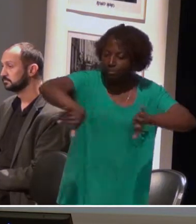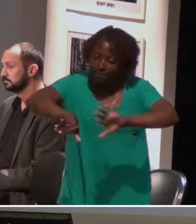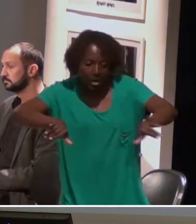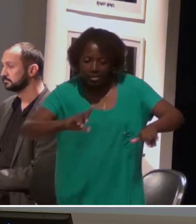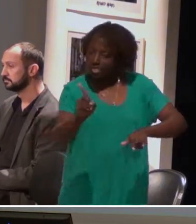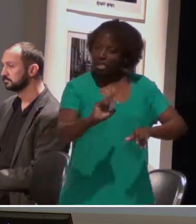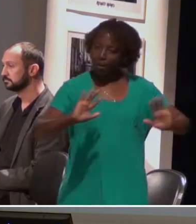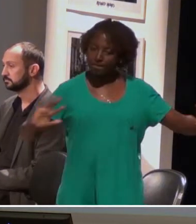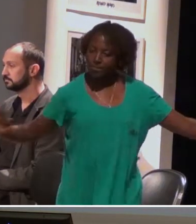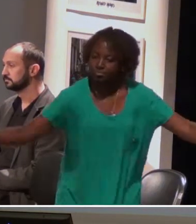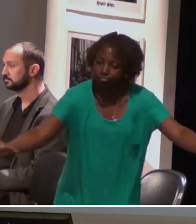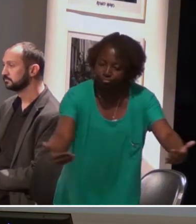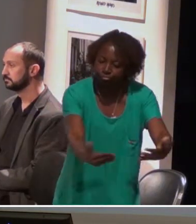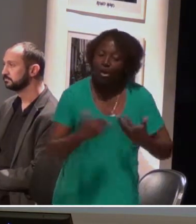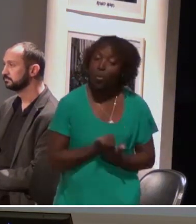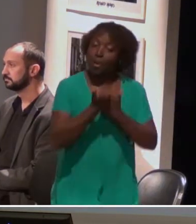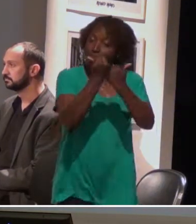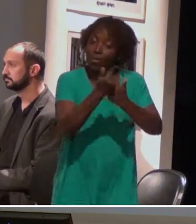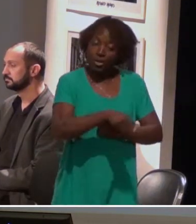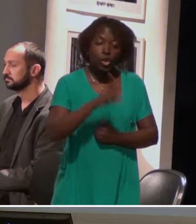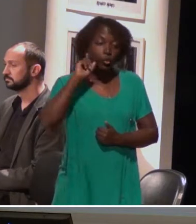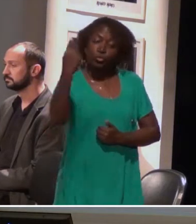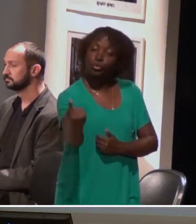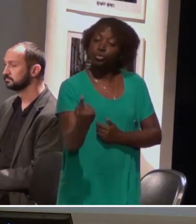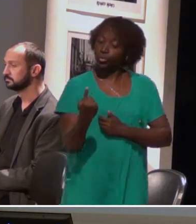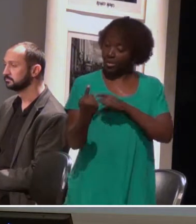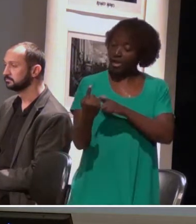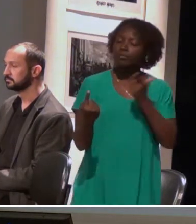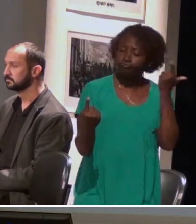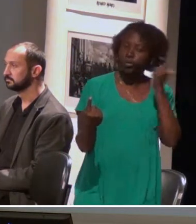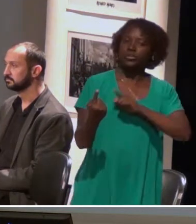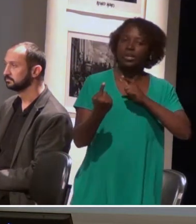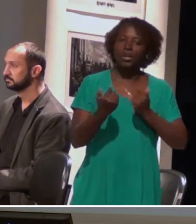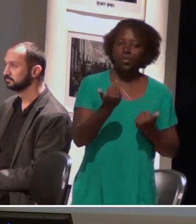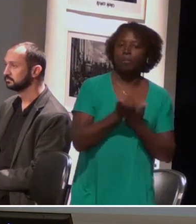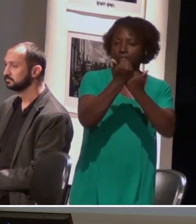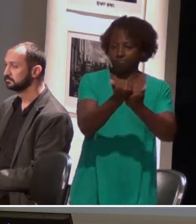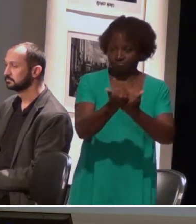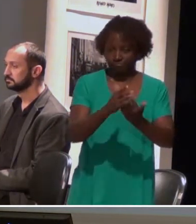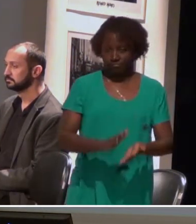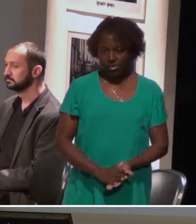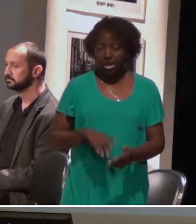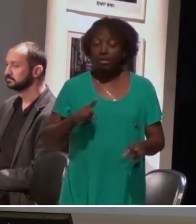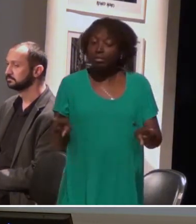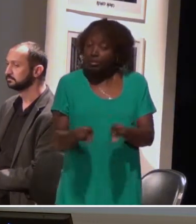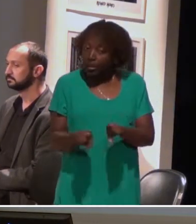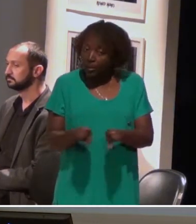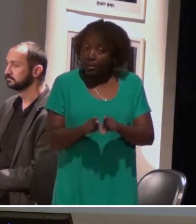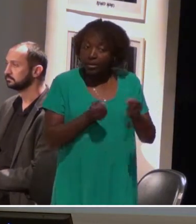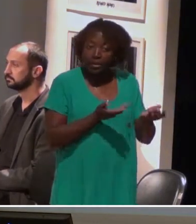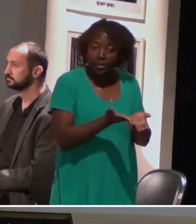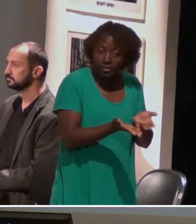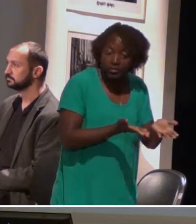atender. Nós somos o centro de apoio ao surdo e aquele surdo que chegar lá, ele vai encontrar o apoio que ele necessita. Nós também atendemos,